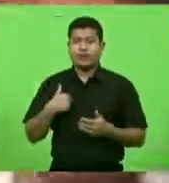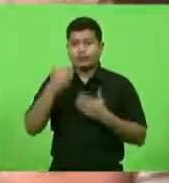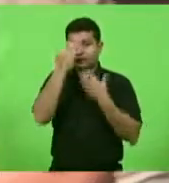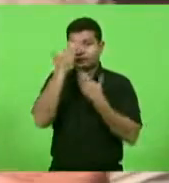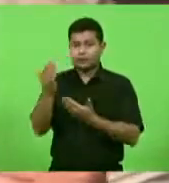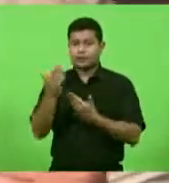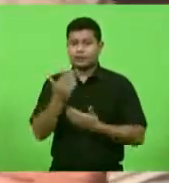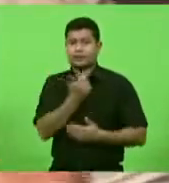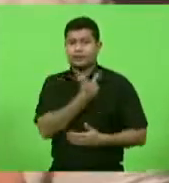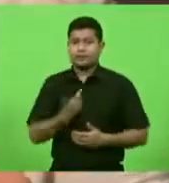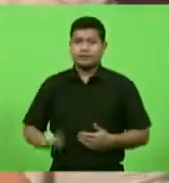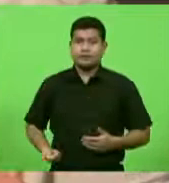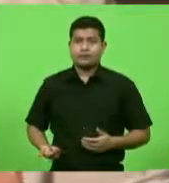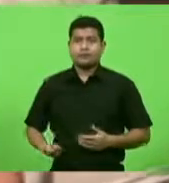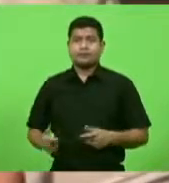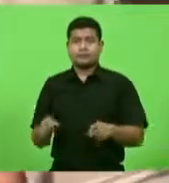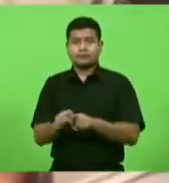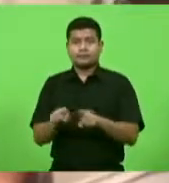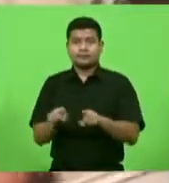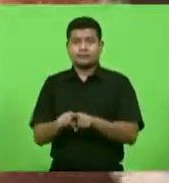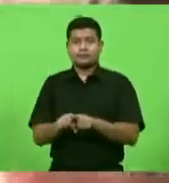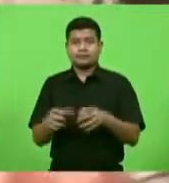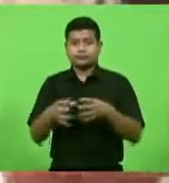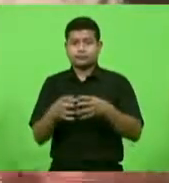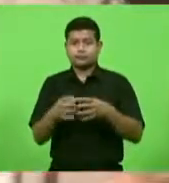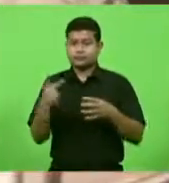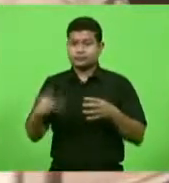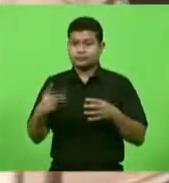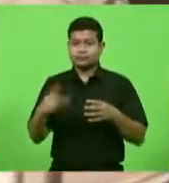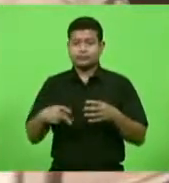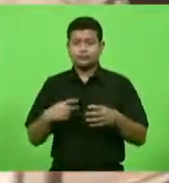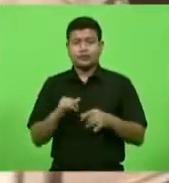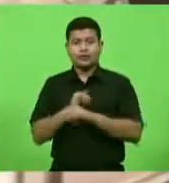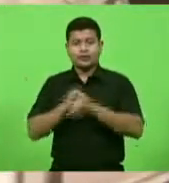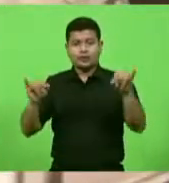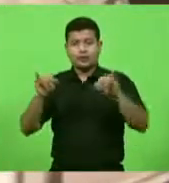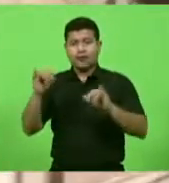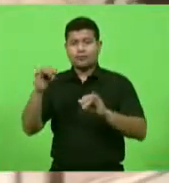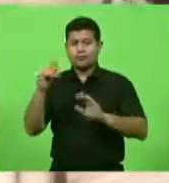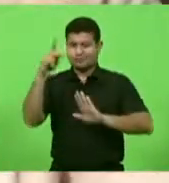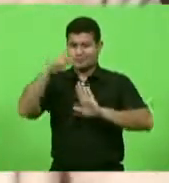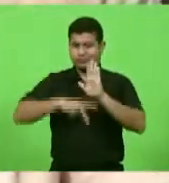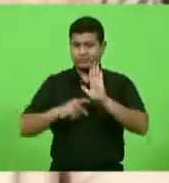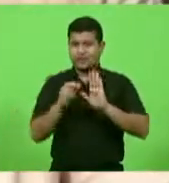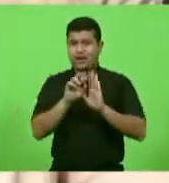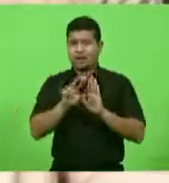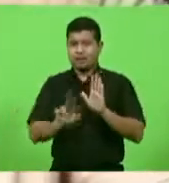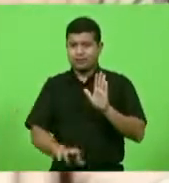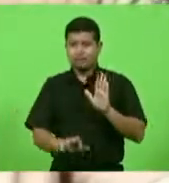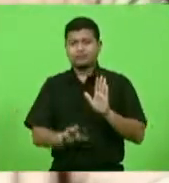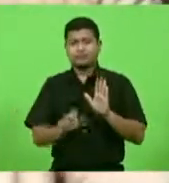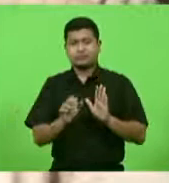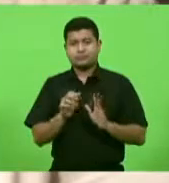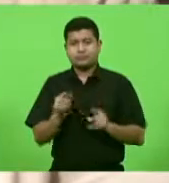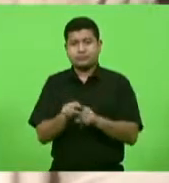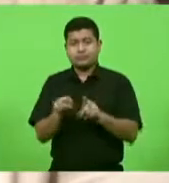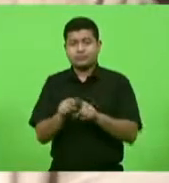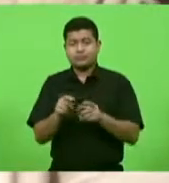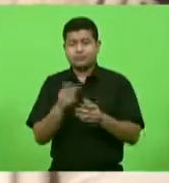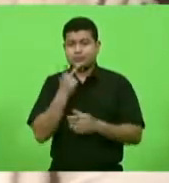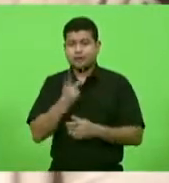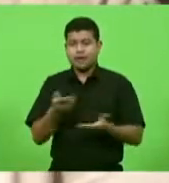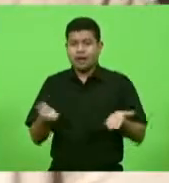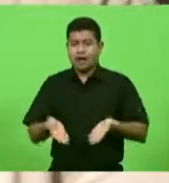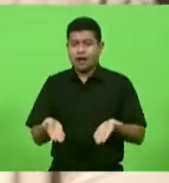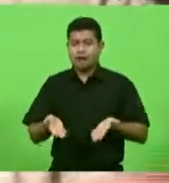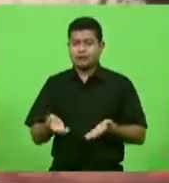governador e a equipe do governo pelo lançamento desses programas e quero dizer aqui a todos os colegas tocando